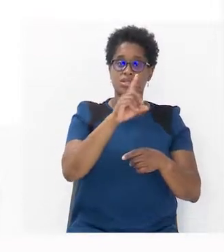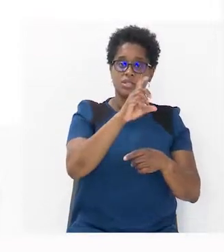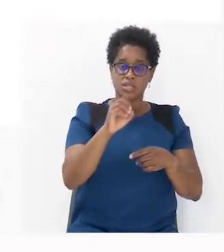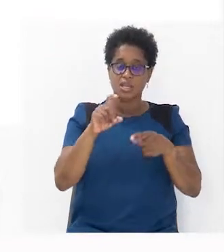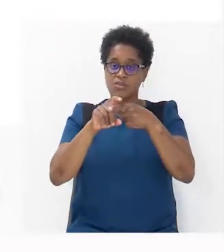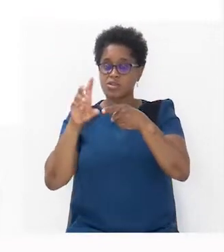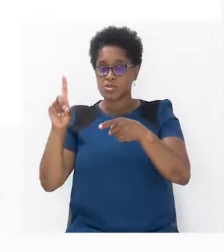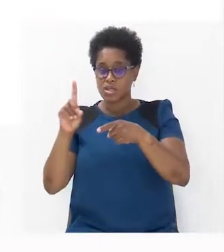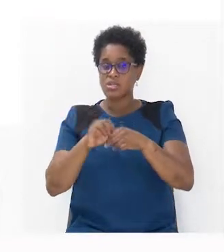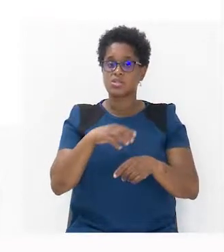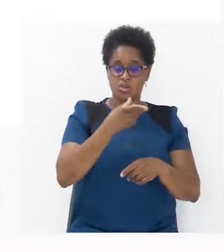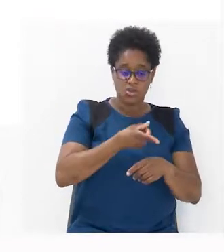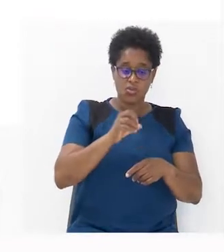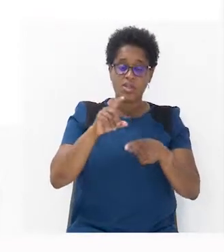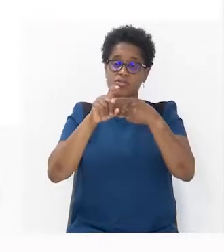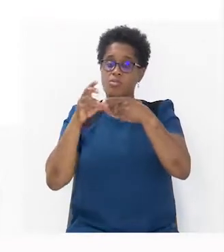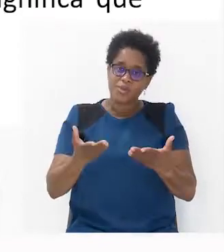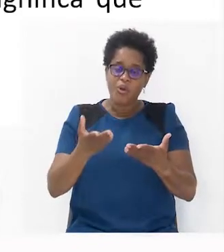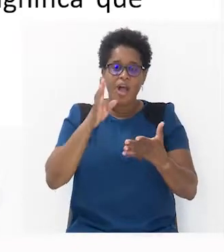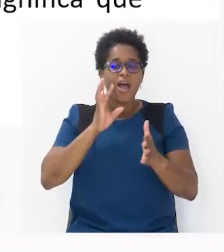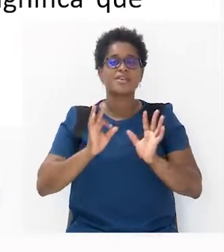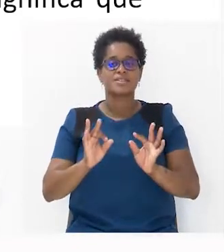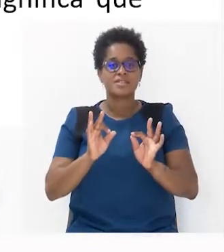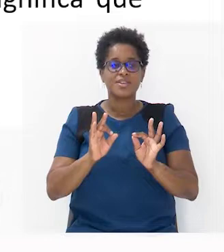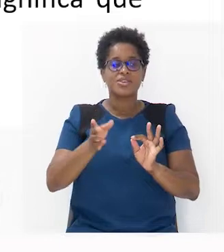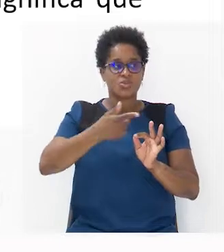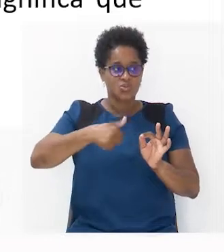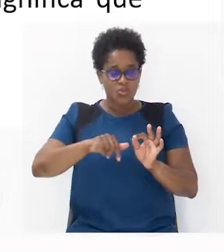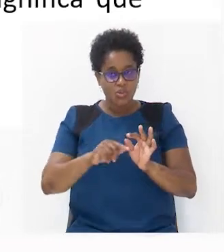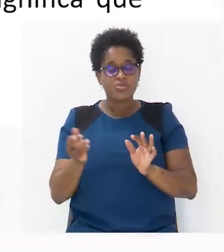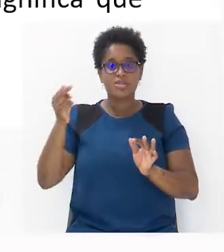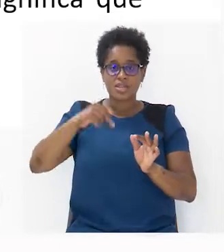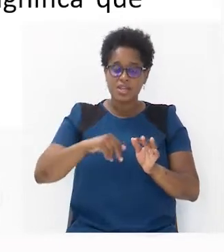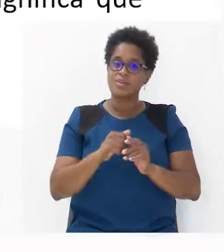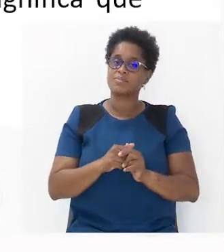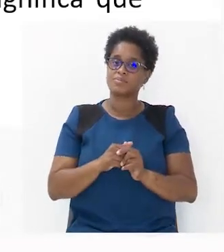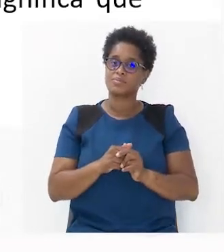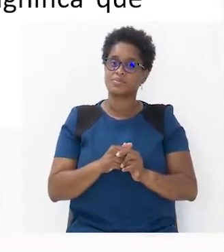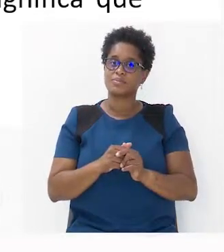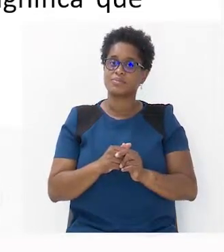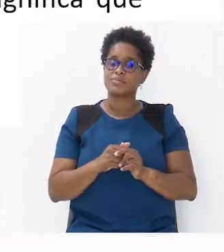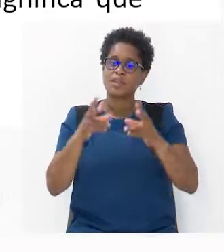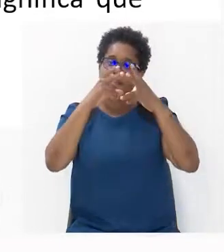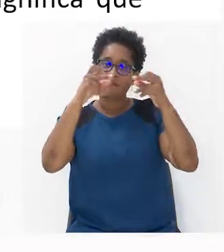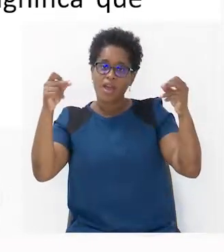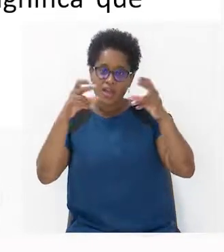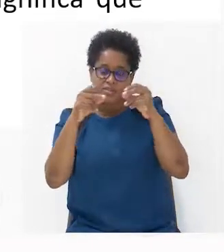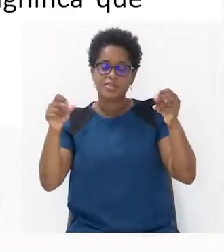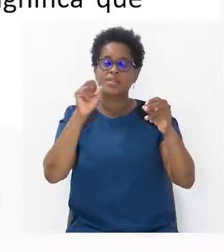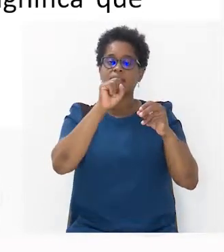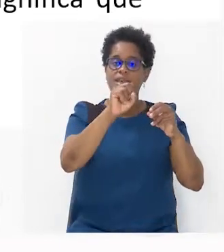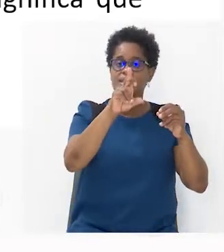obter o número 10. Assim chegamos à definição de grandezas